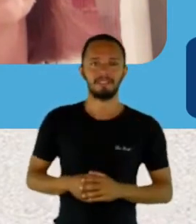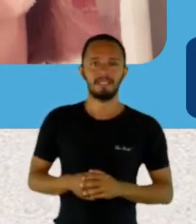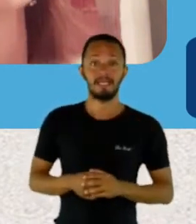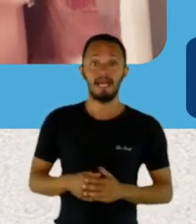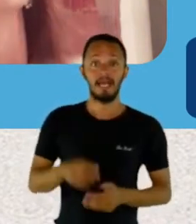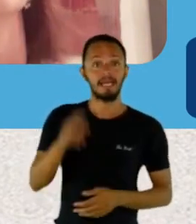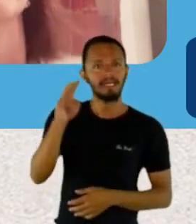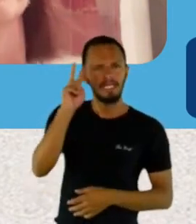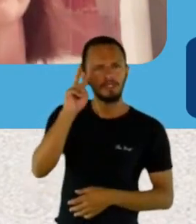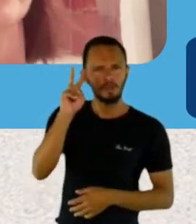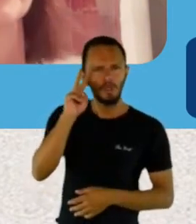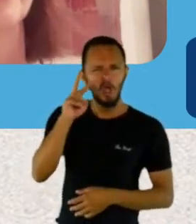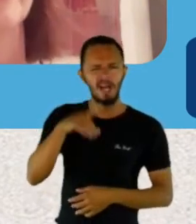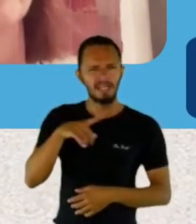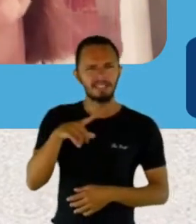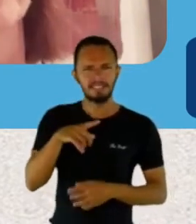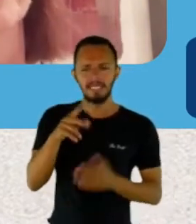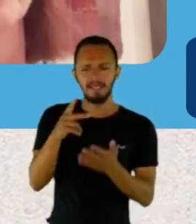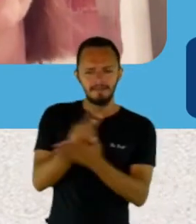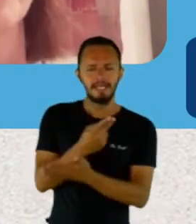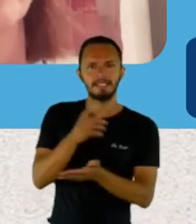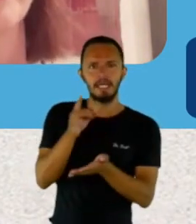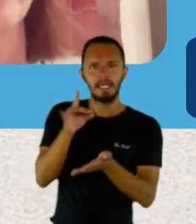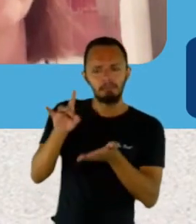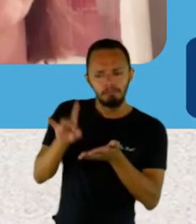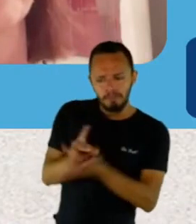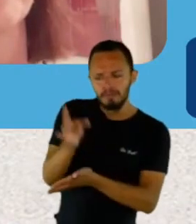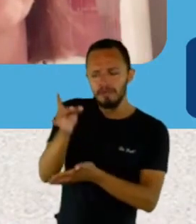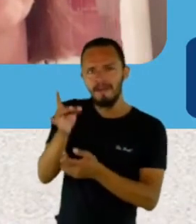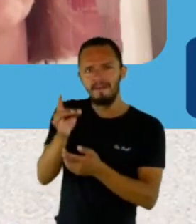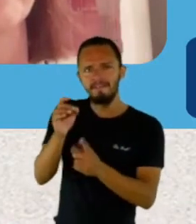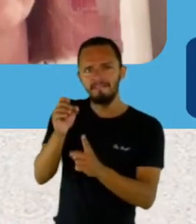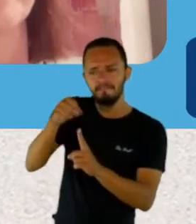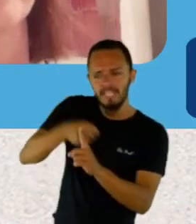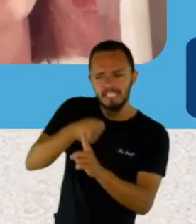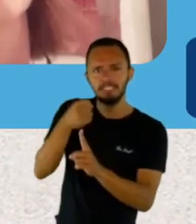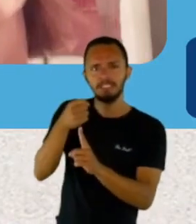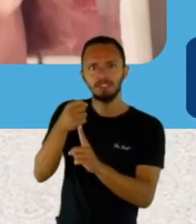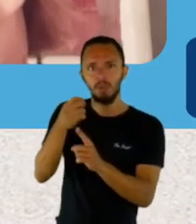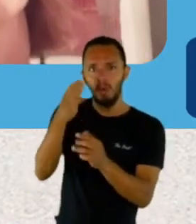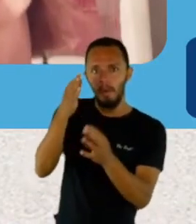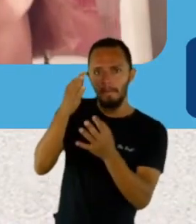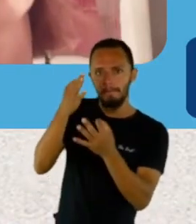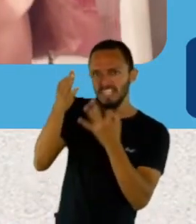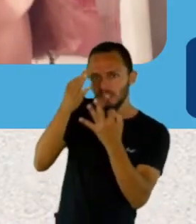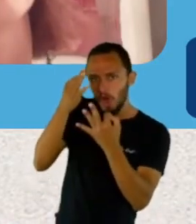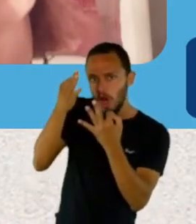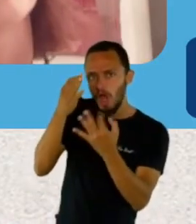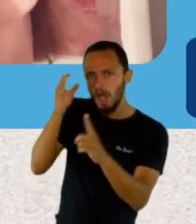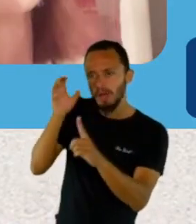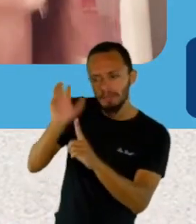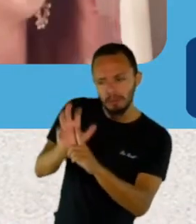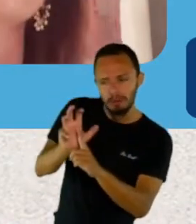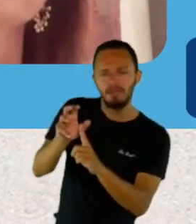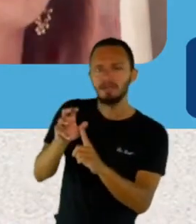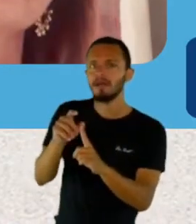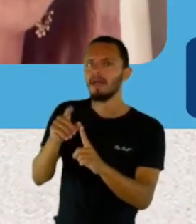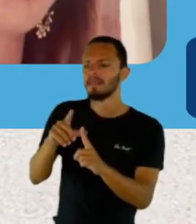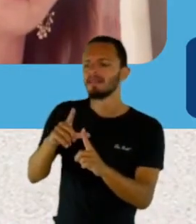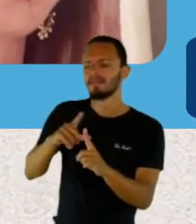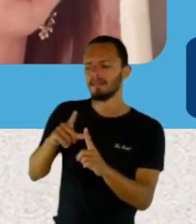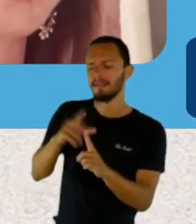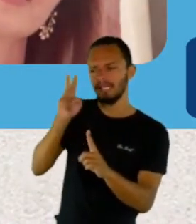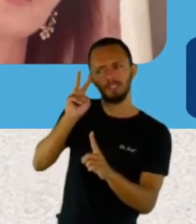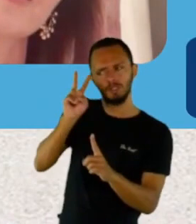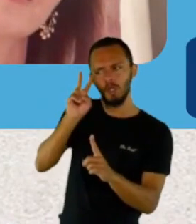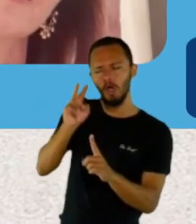ou psicológico. Sim. Infelizmente. E são histórias reais e fictícias. Conta um pouco dessas histórias.